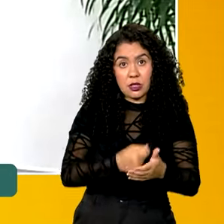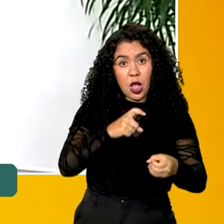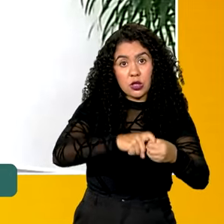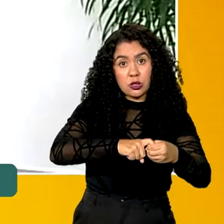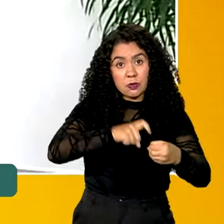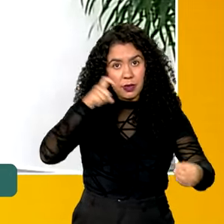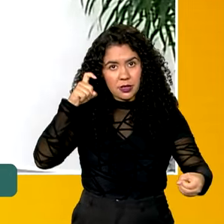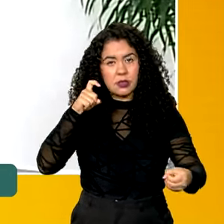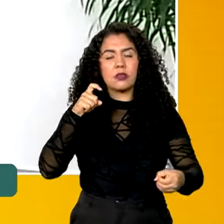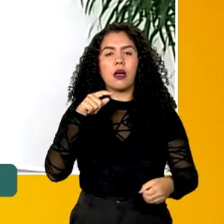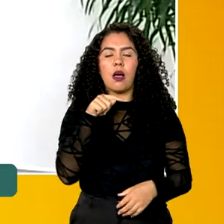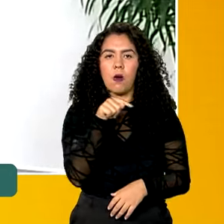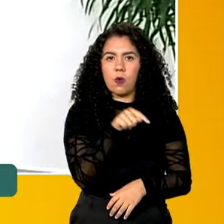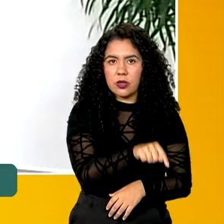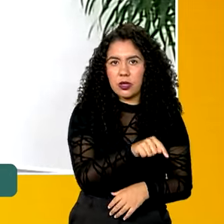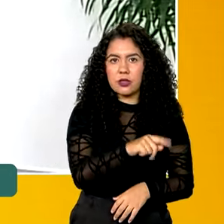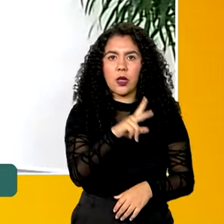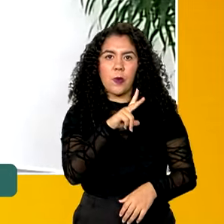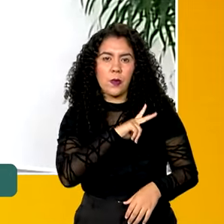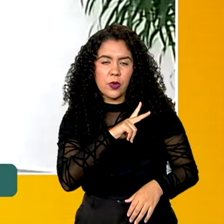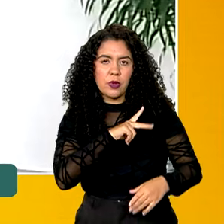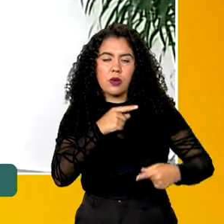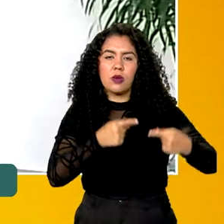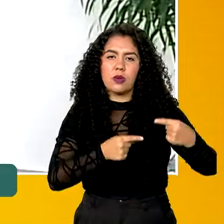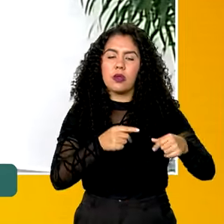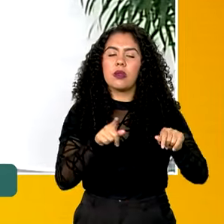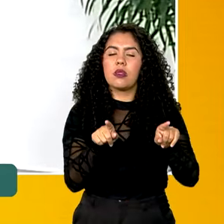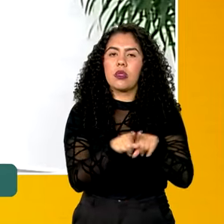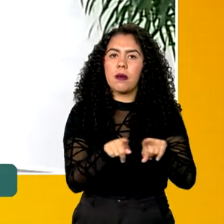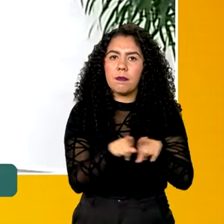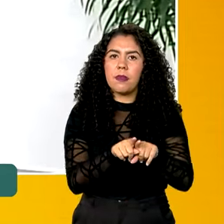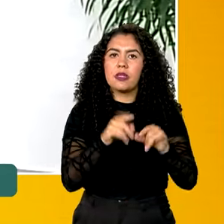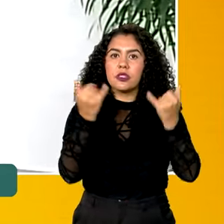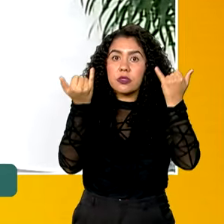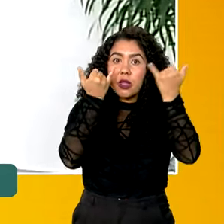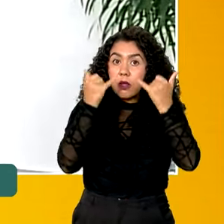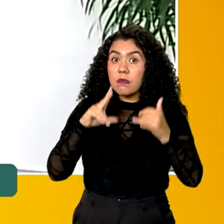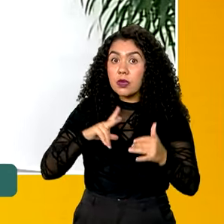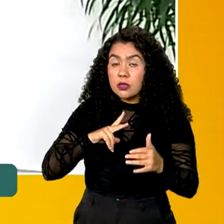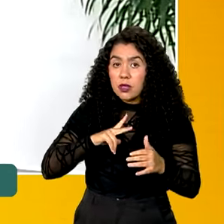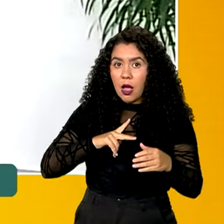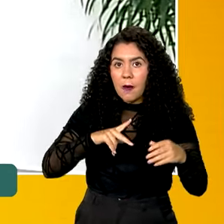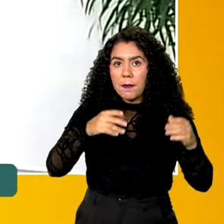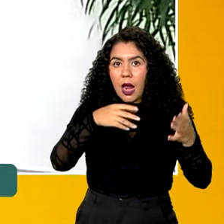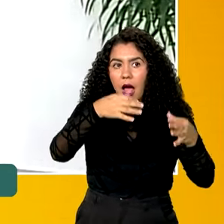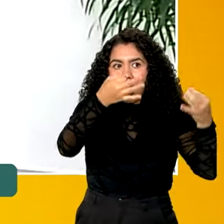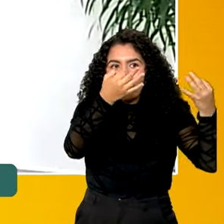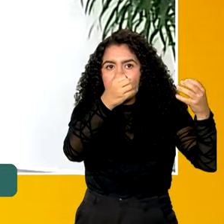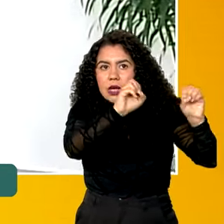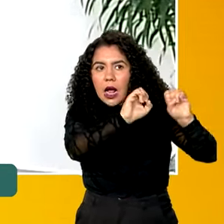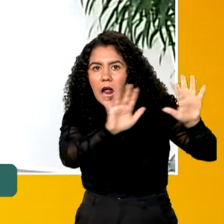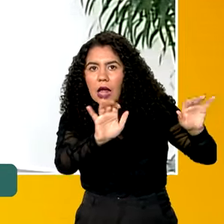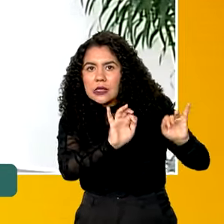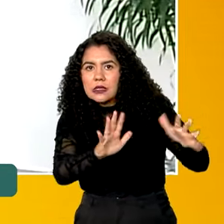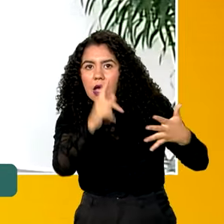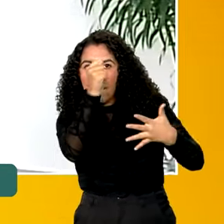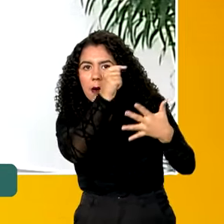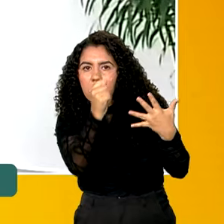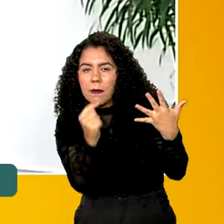privacidade e também a suspensão do tratamento de dados pessoais, até que esses fatos possam ser esclarecidos e eventuais ajustes sejam